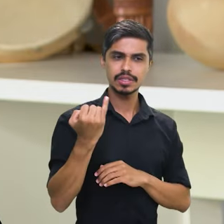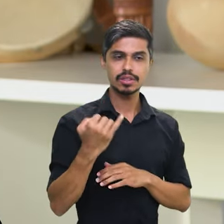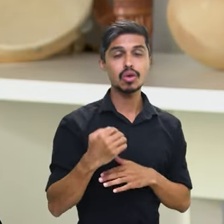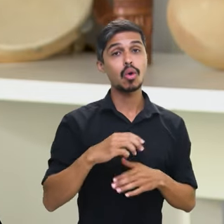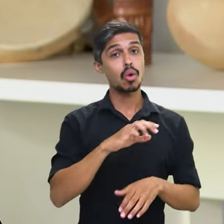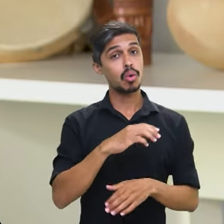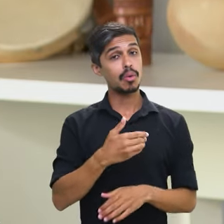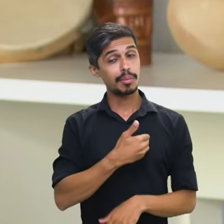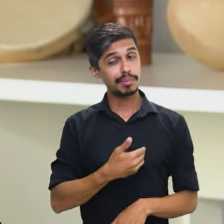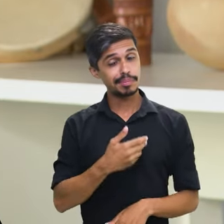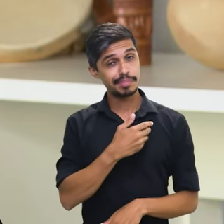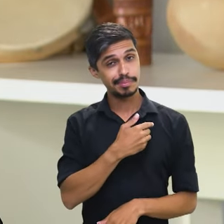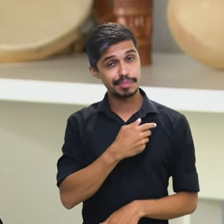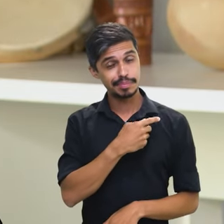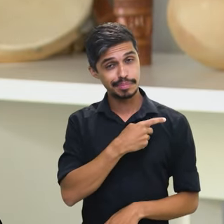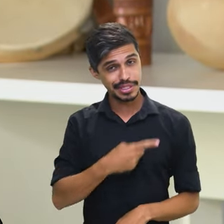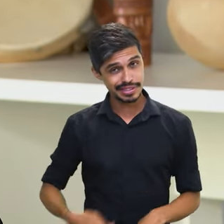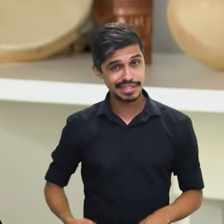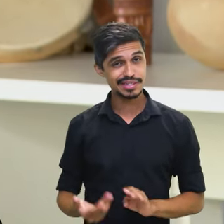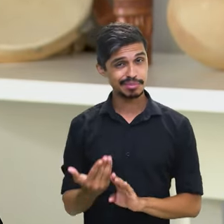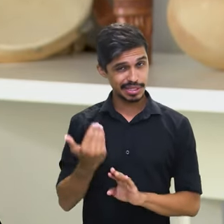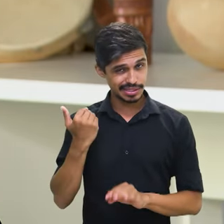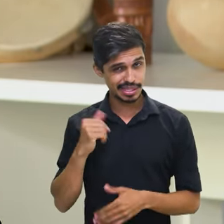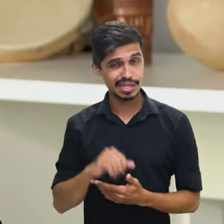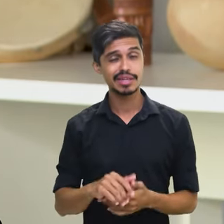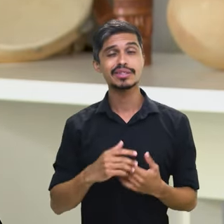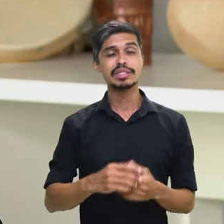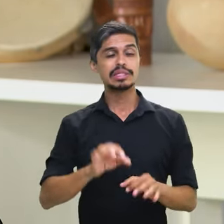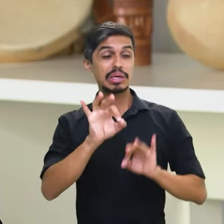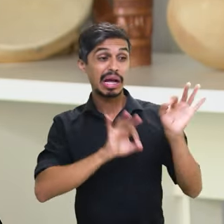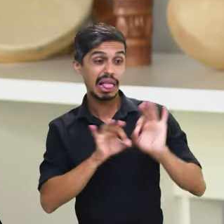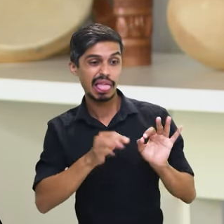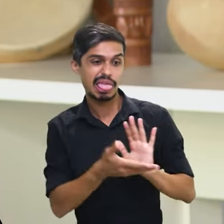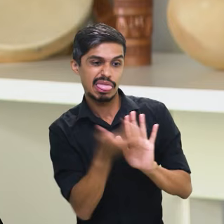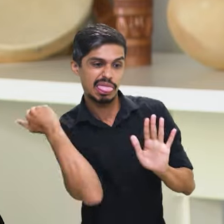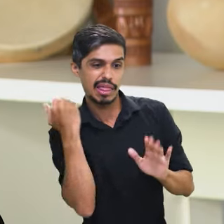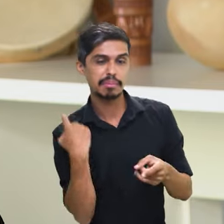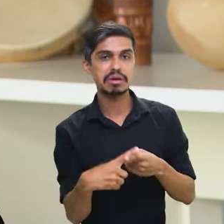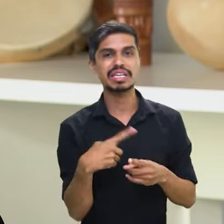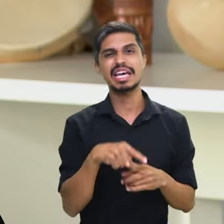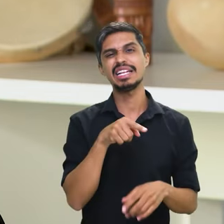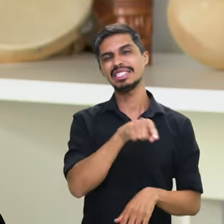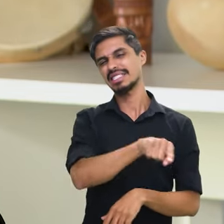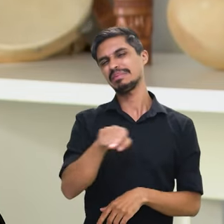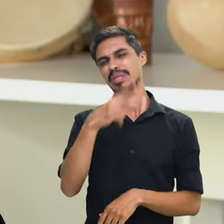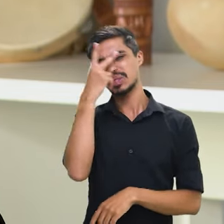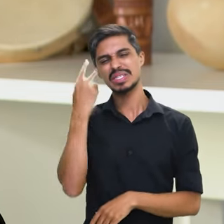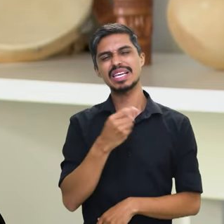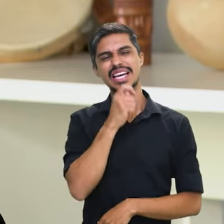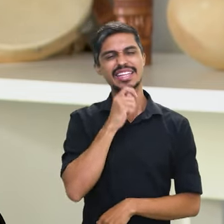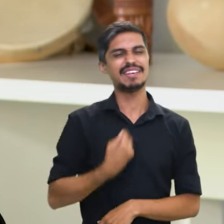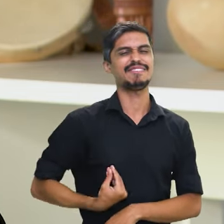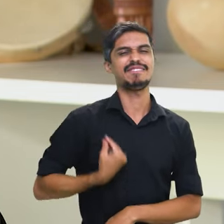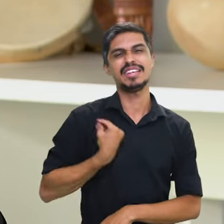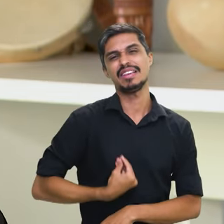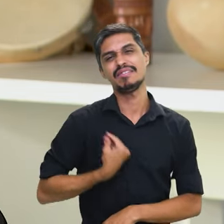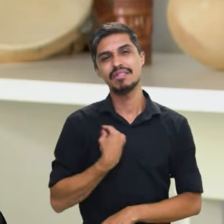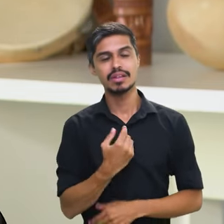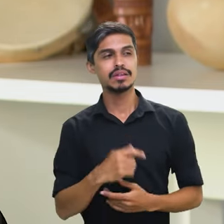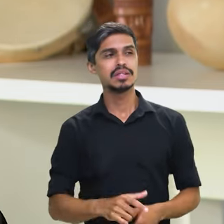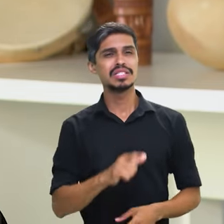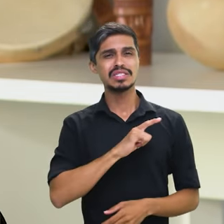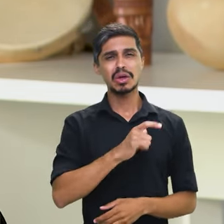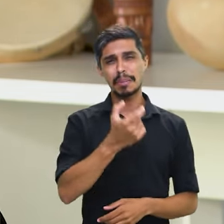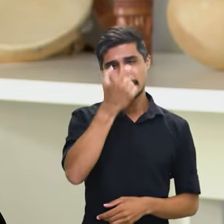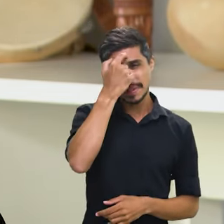fez um movimento para tirar essas personalidades do site, alegando que elas estavam vivas, alegando que elas eram de um